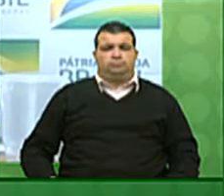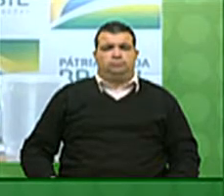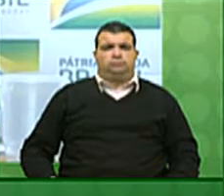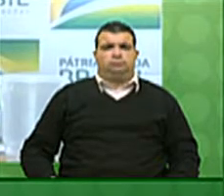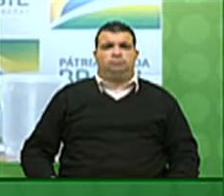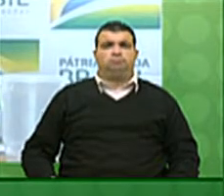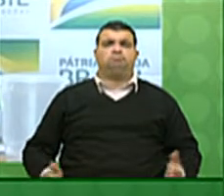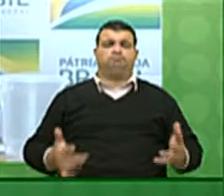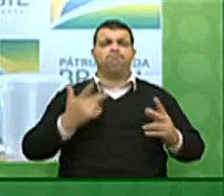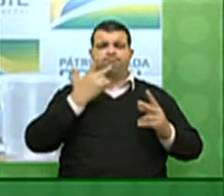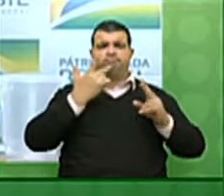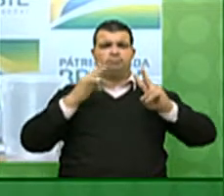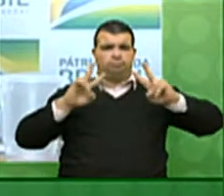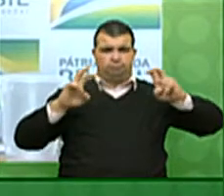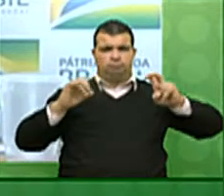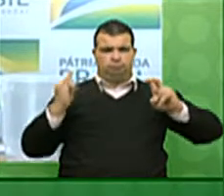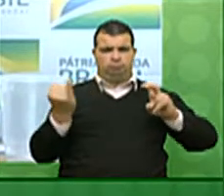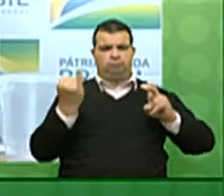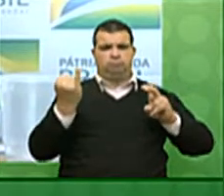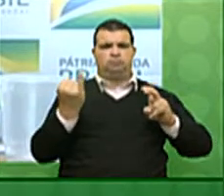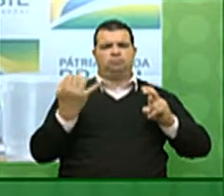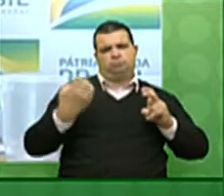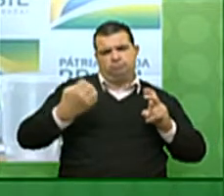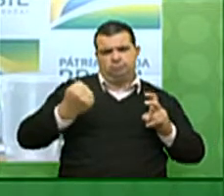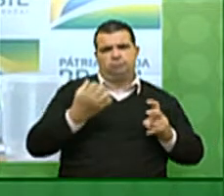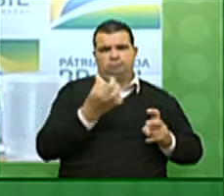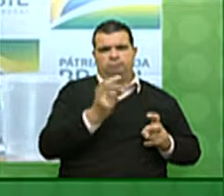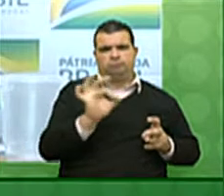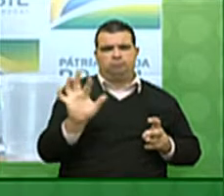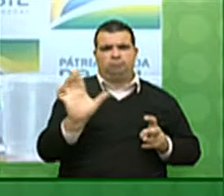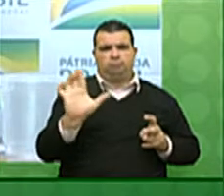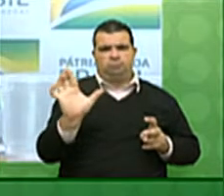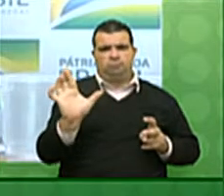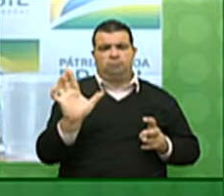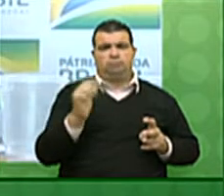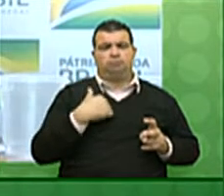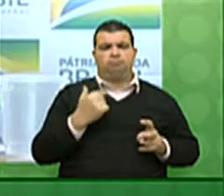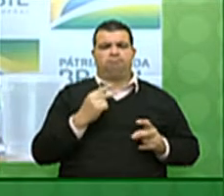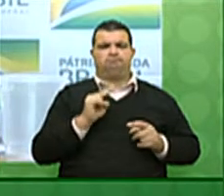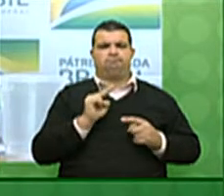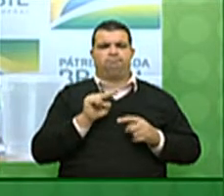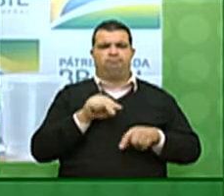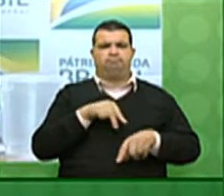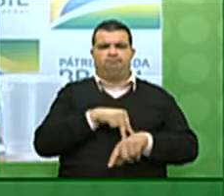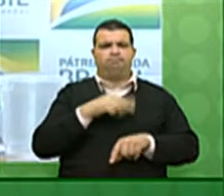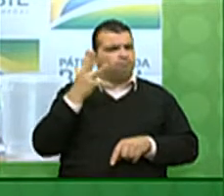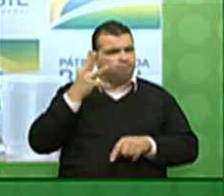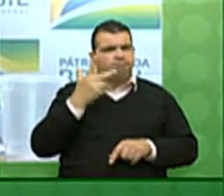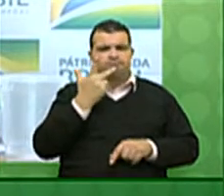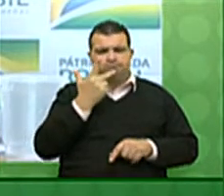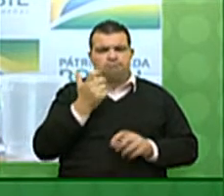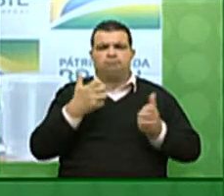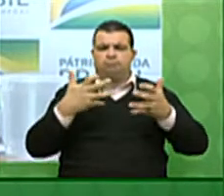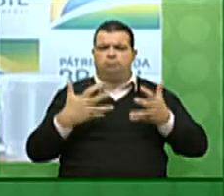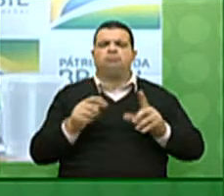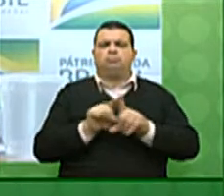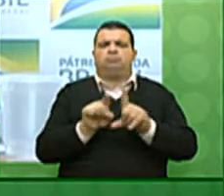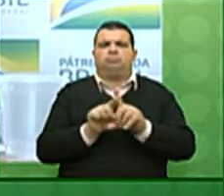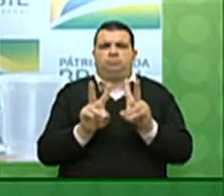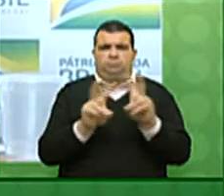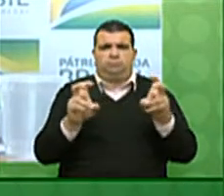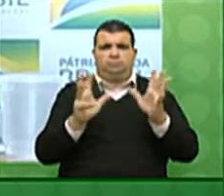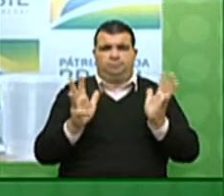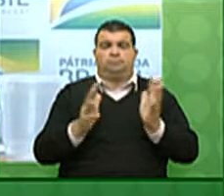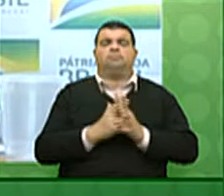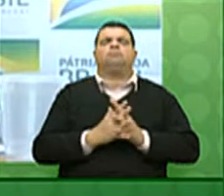Tocou na questão do auxílio emergencial, que durante a minha exposição também abordei esse assunto,